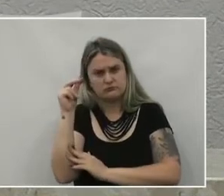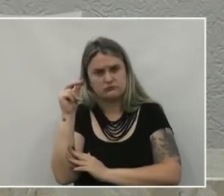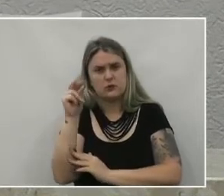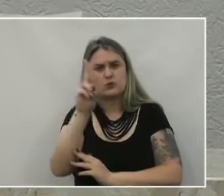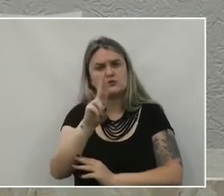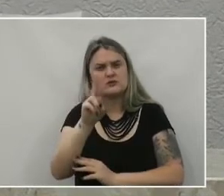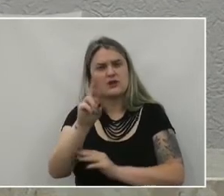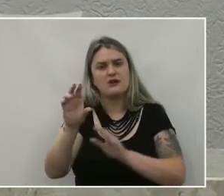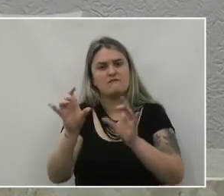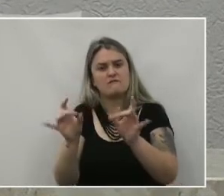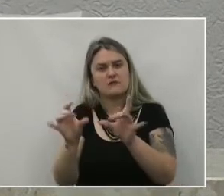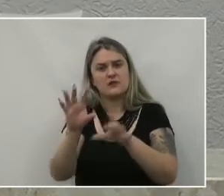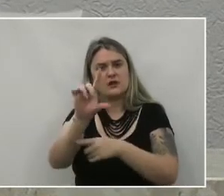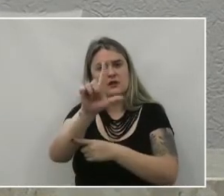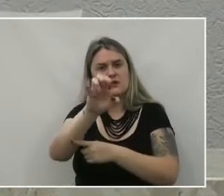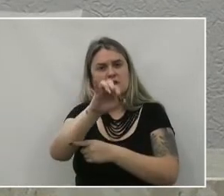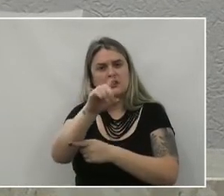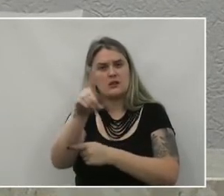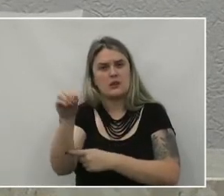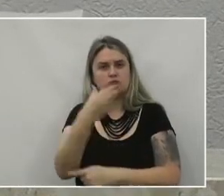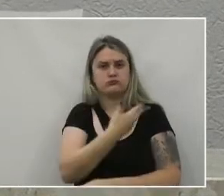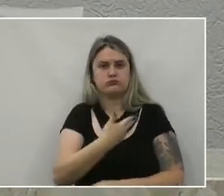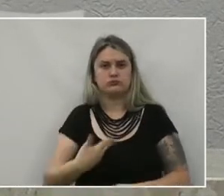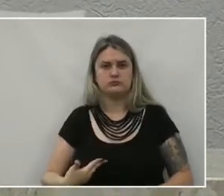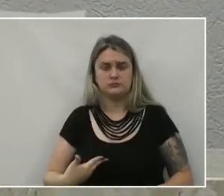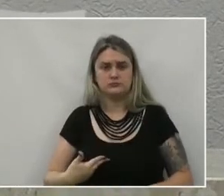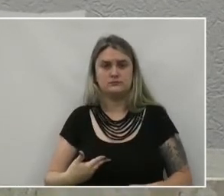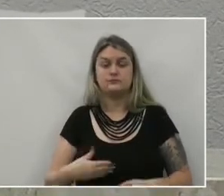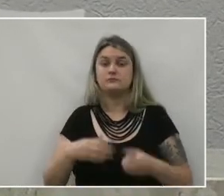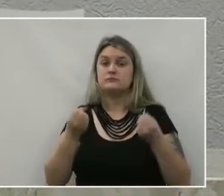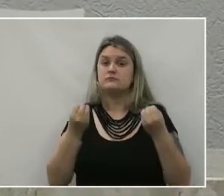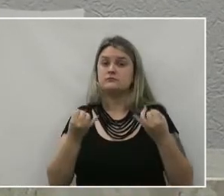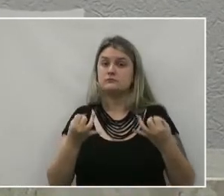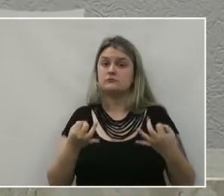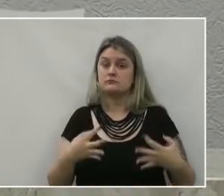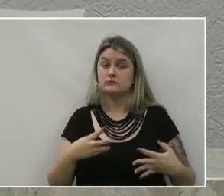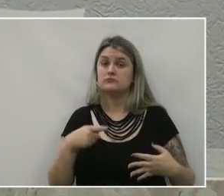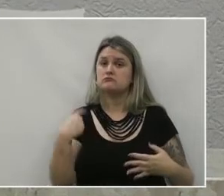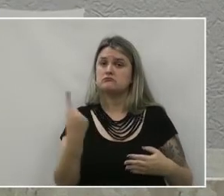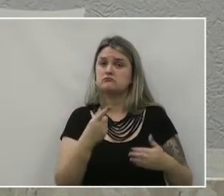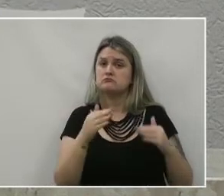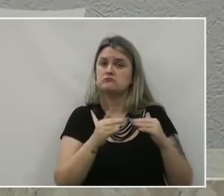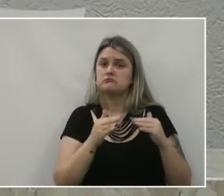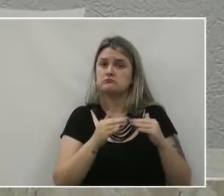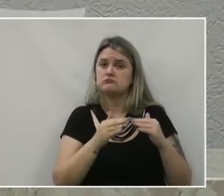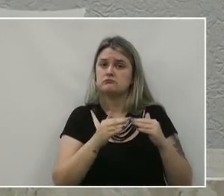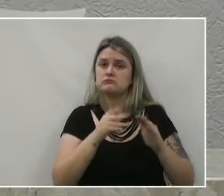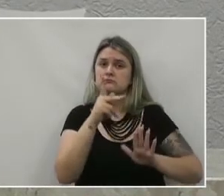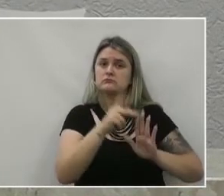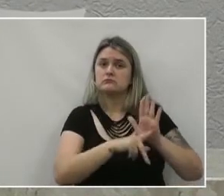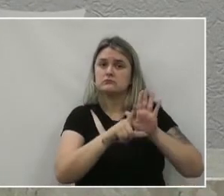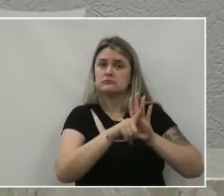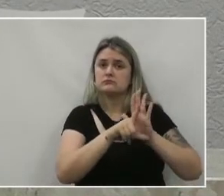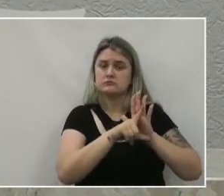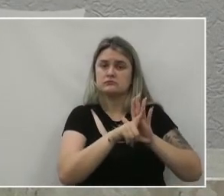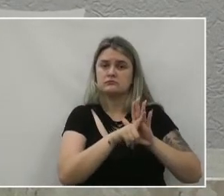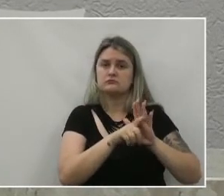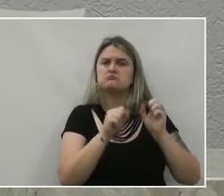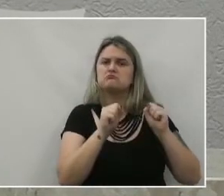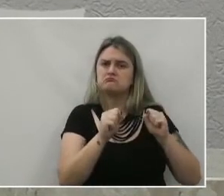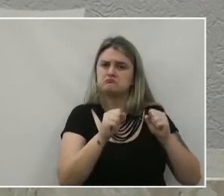Através da modalidade leilão público Fundamentação Somos de parecer favorável ao projeto em questão